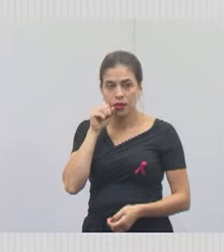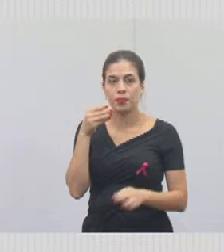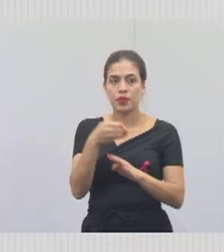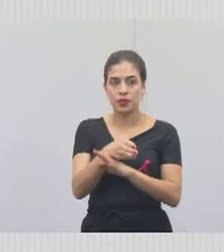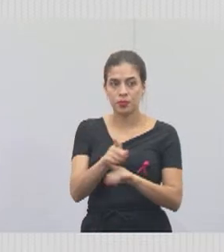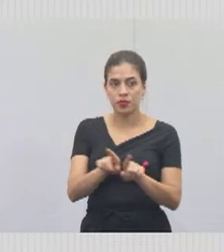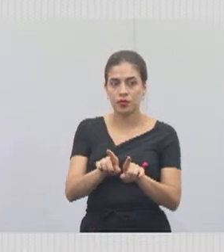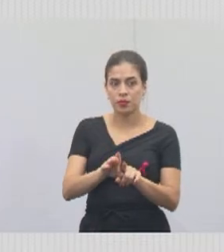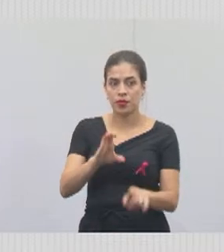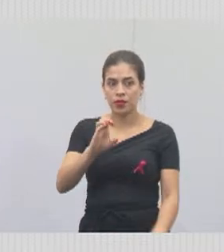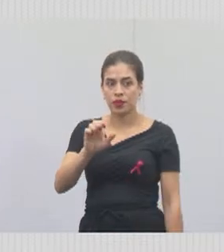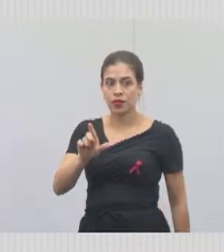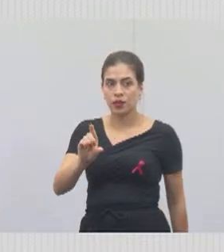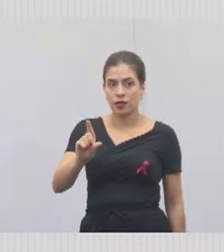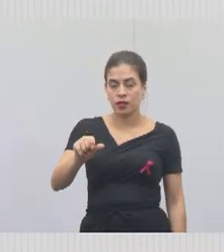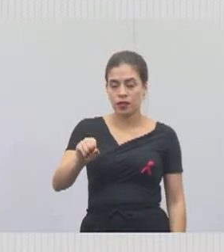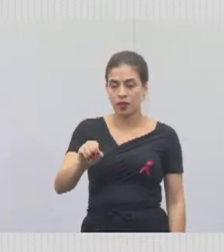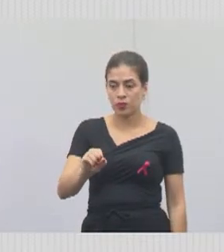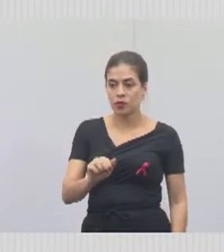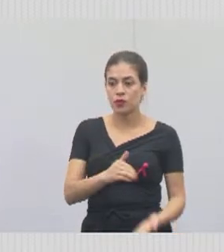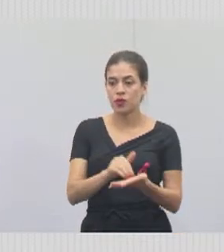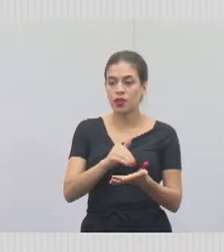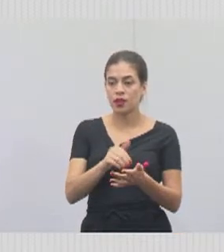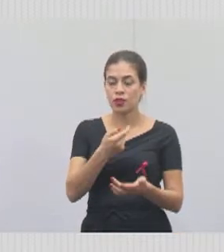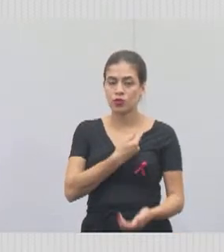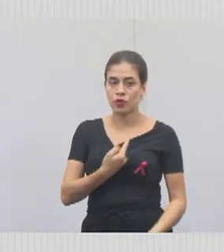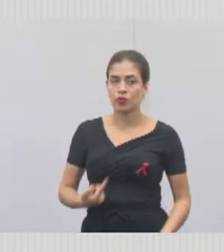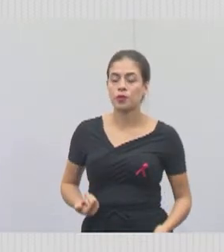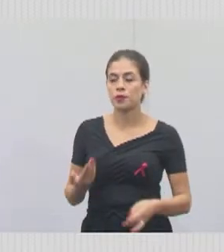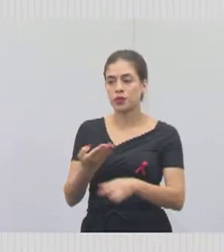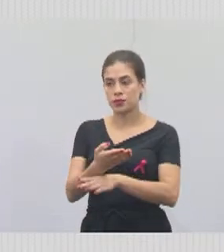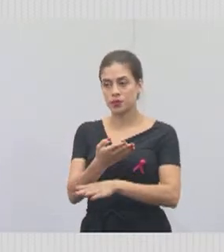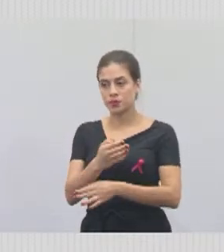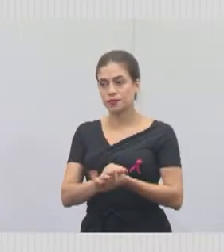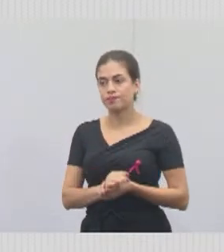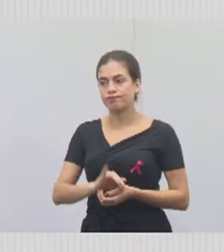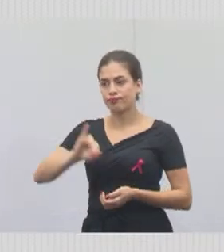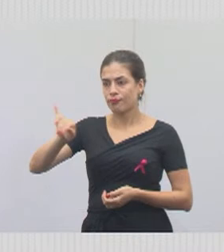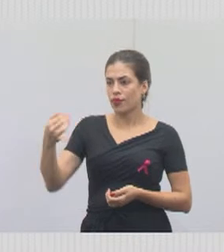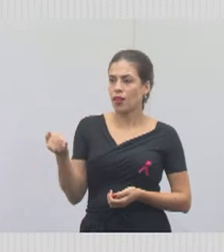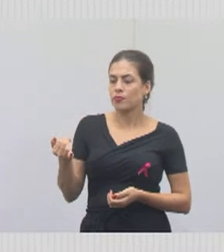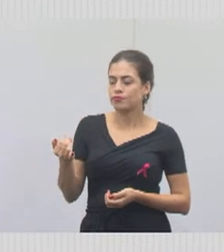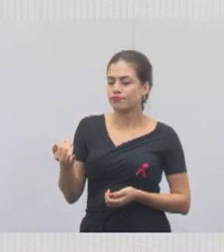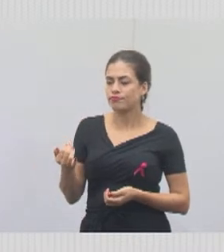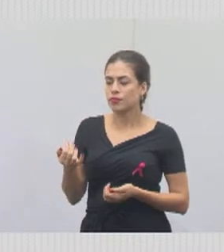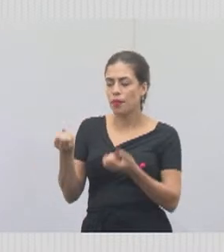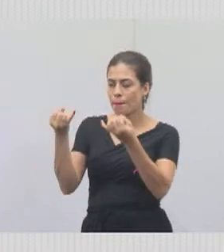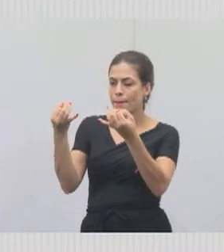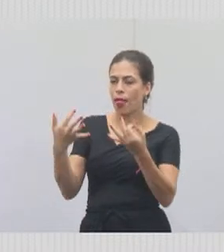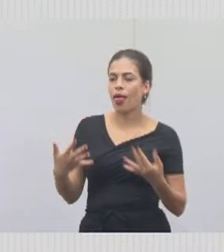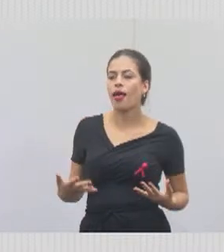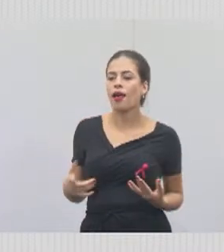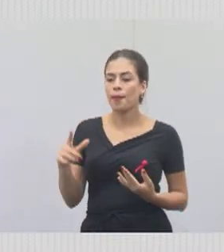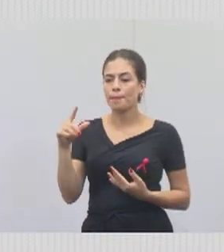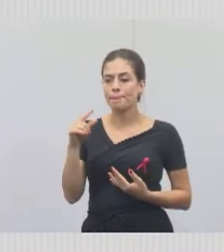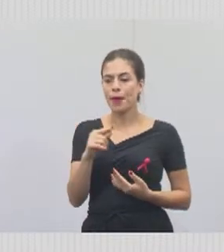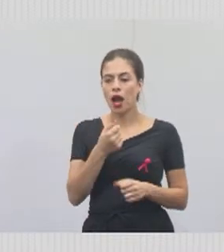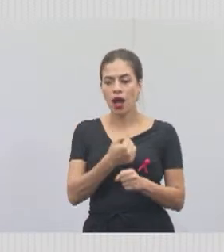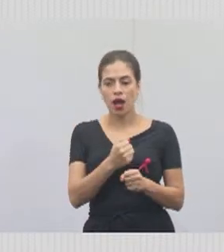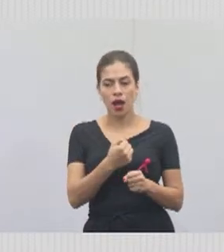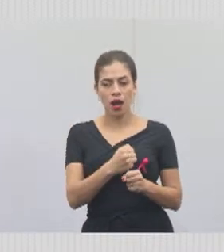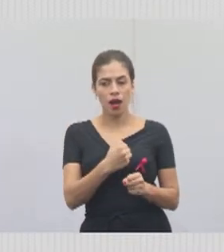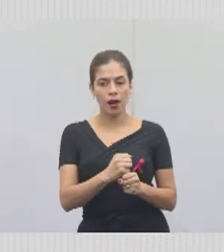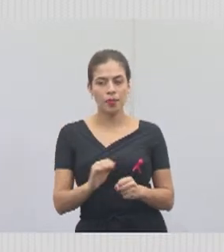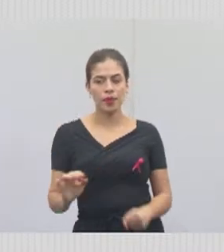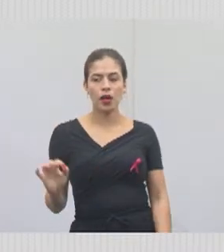Celso, que é o secretário de governo, esteve conosco participando. E eles aproveitaram aquele momento para explicar um pouquinho sobre a obra